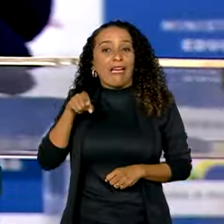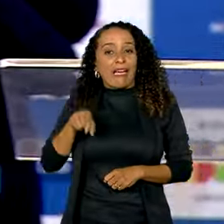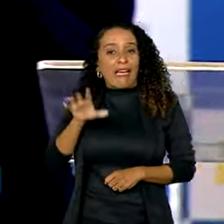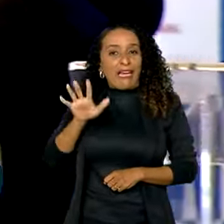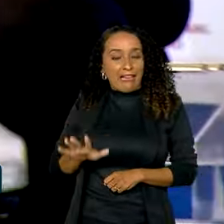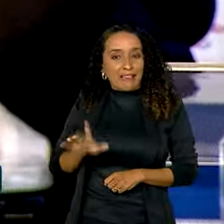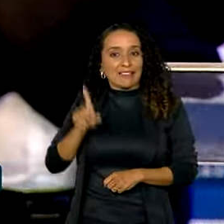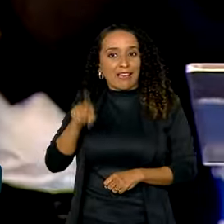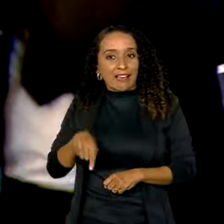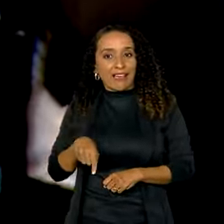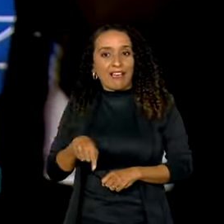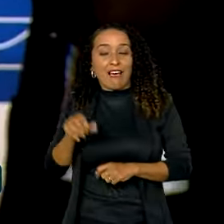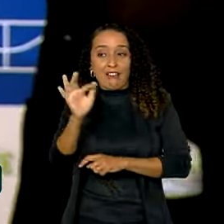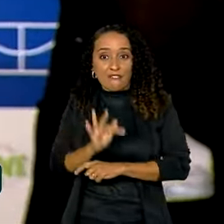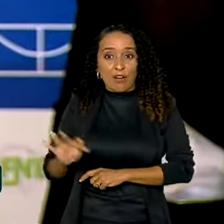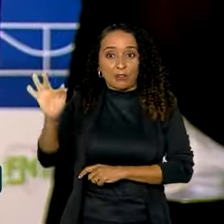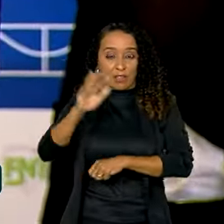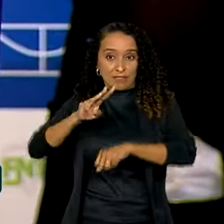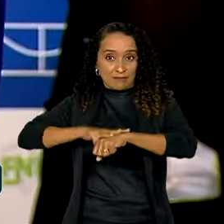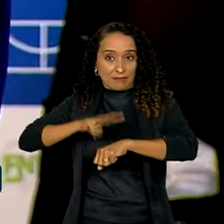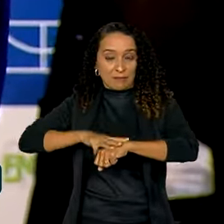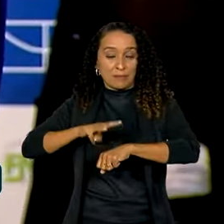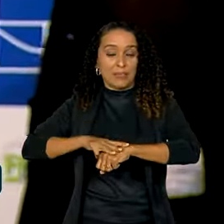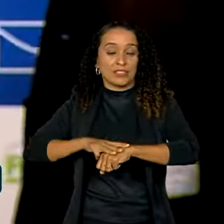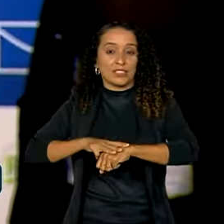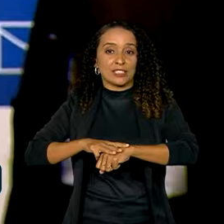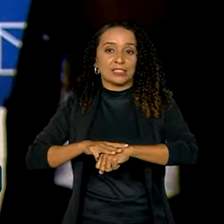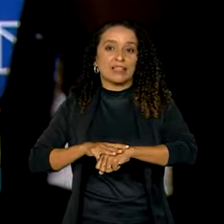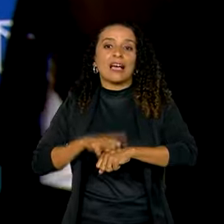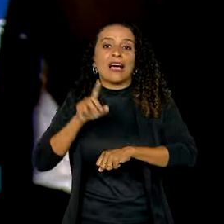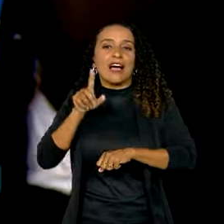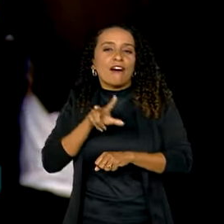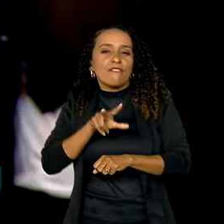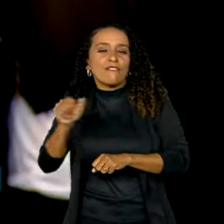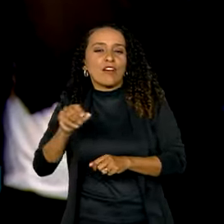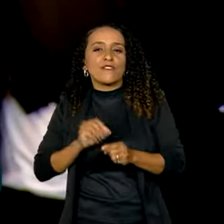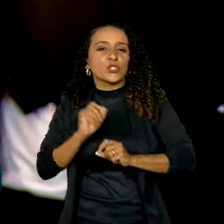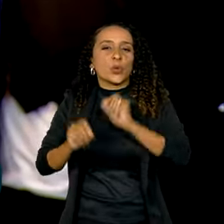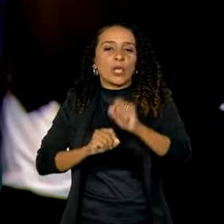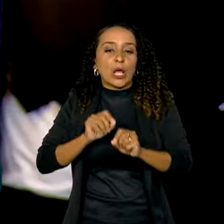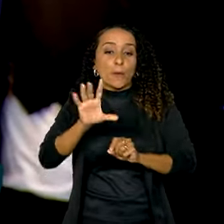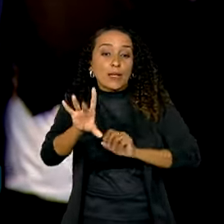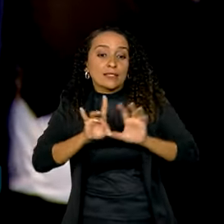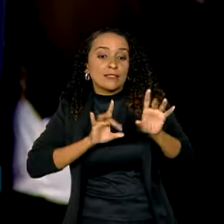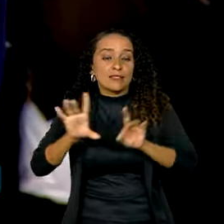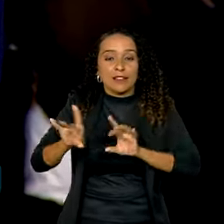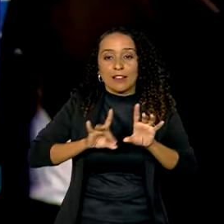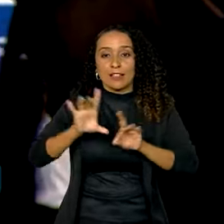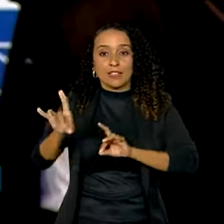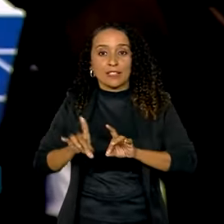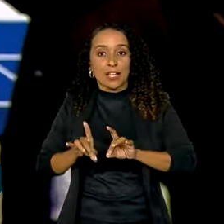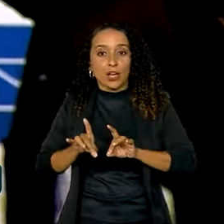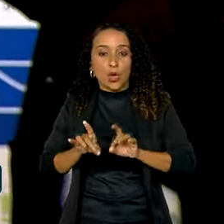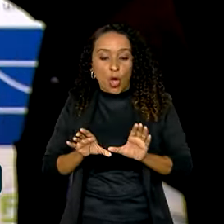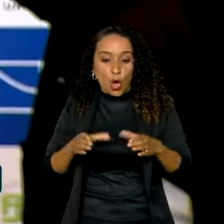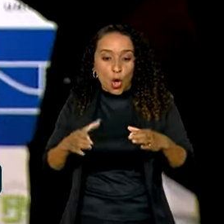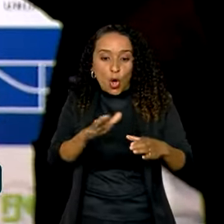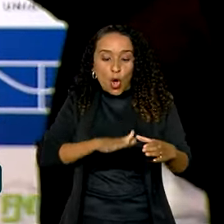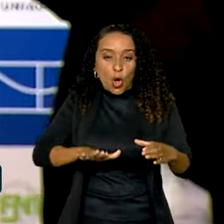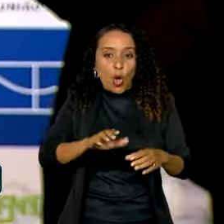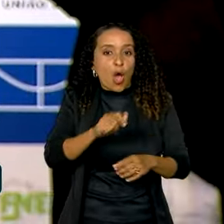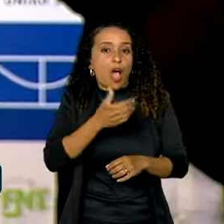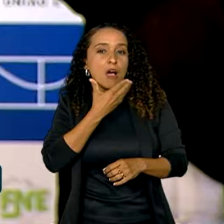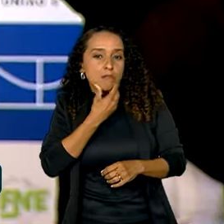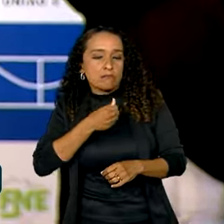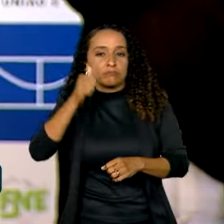Essa faculdade de matemática, ela vai fazer uma seleção entre os nossos meninos